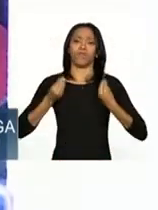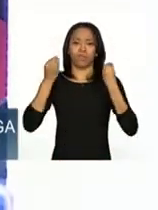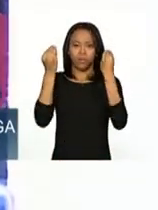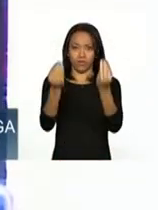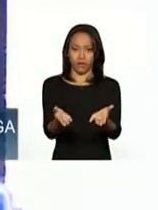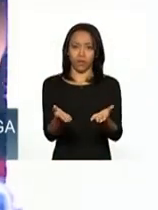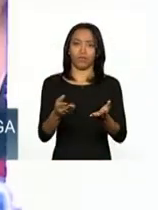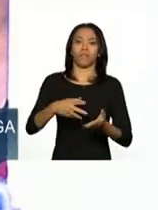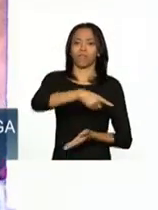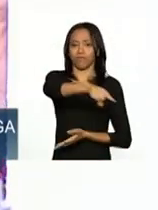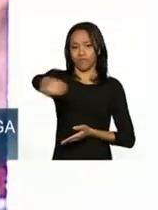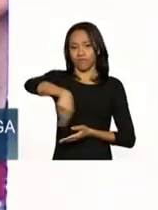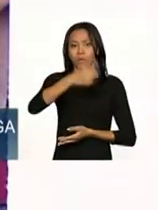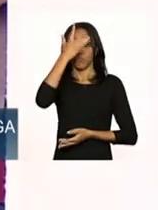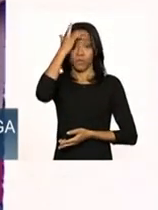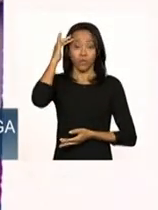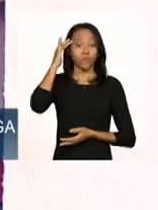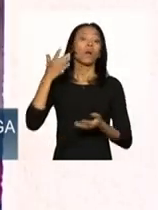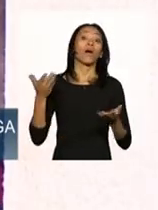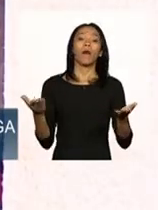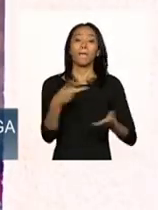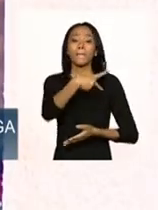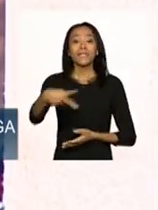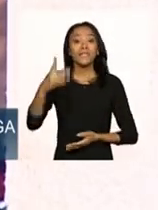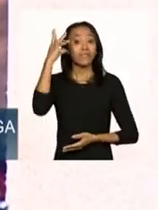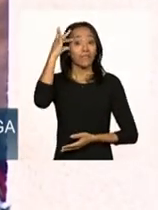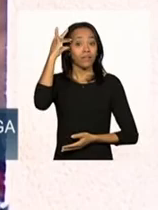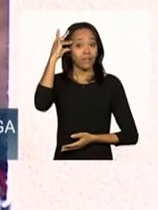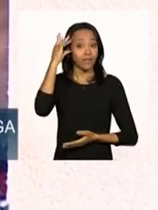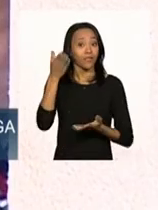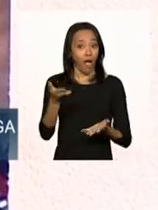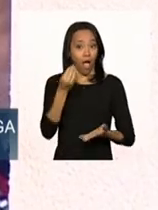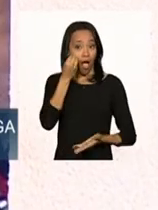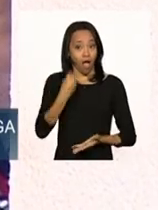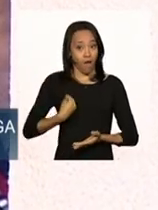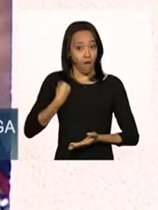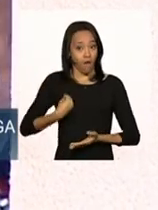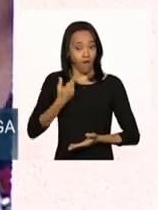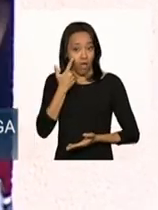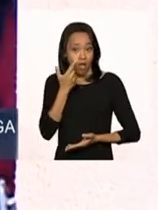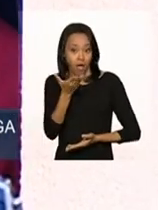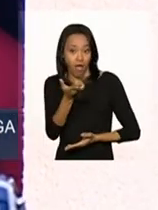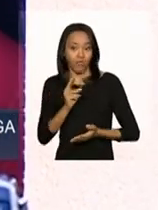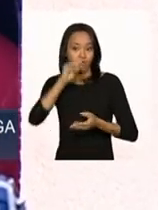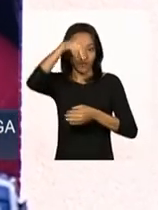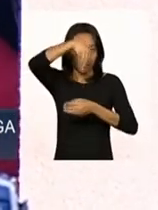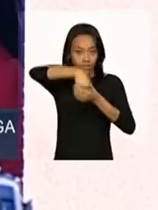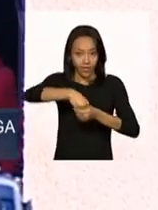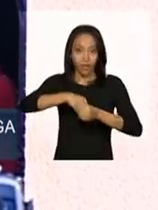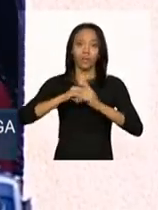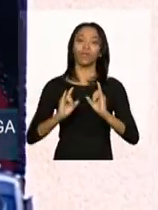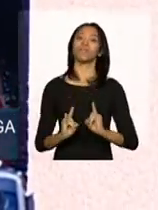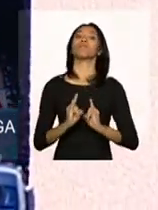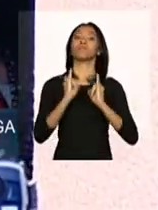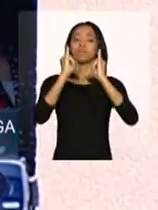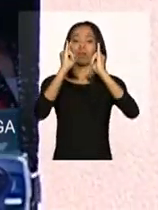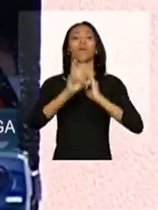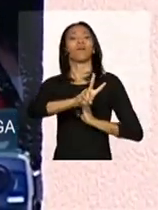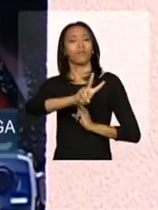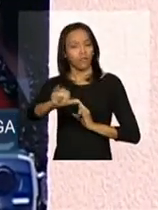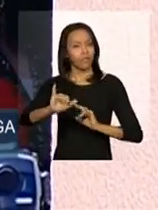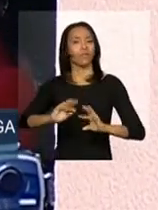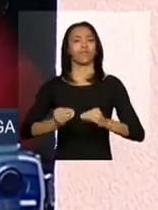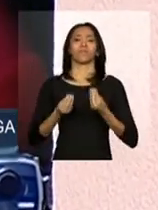população. A presidenta Dilma Rousseff está, neste momento, no apartamento que será entregue.